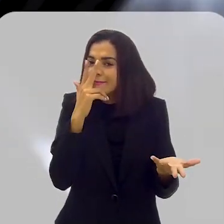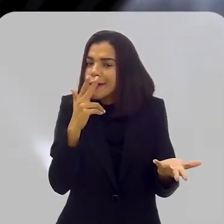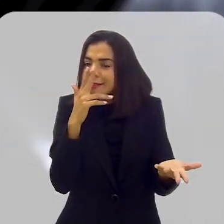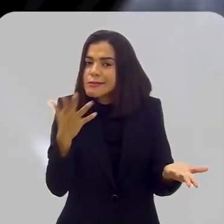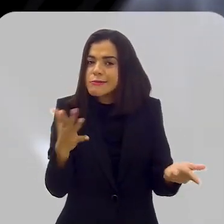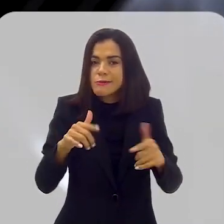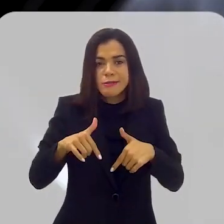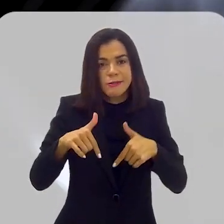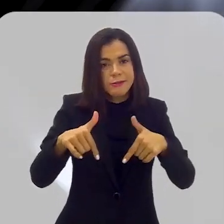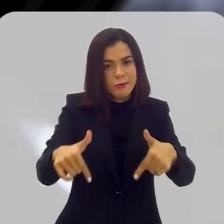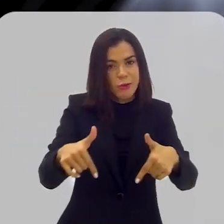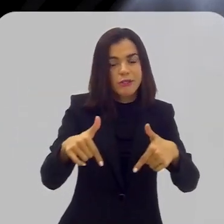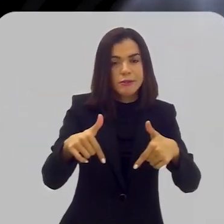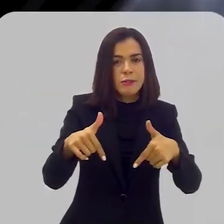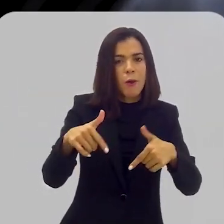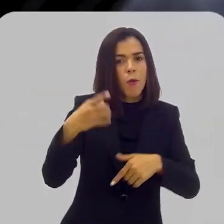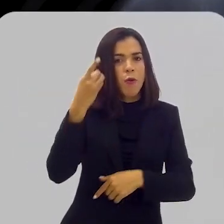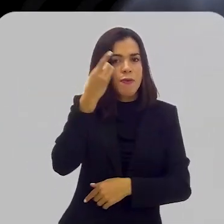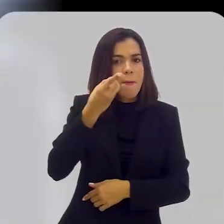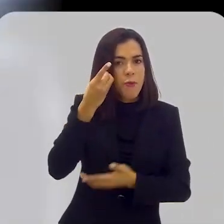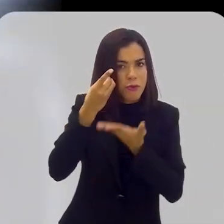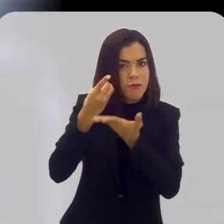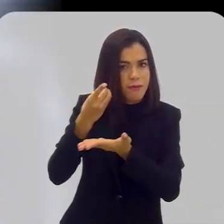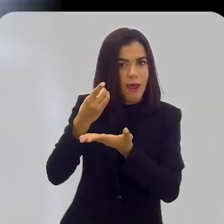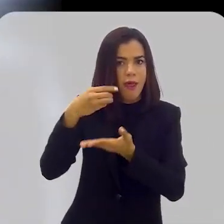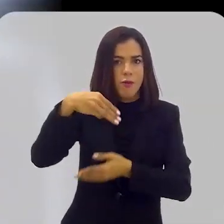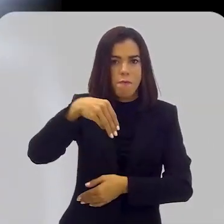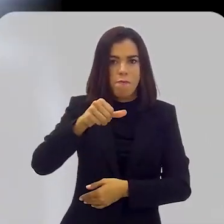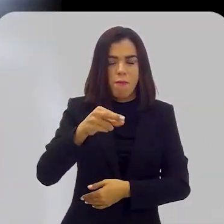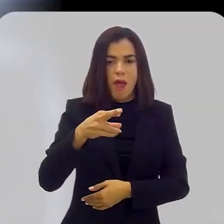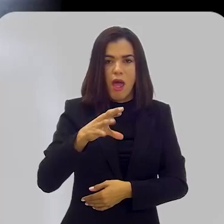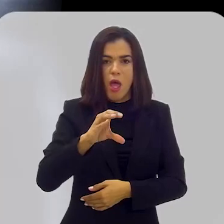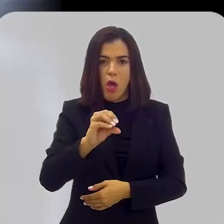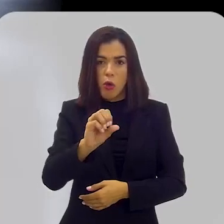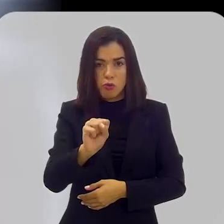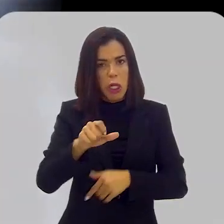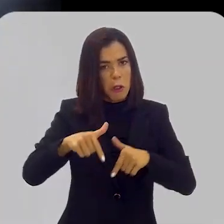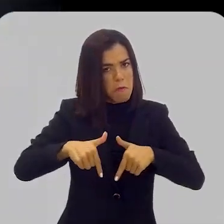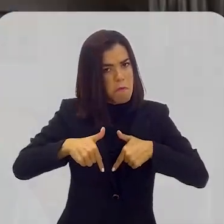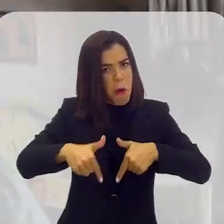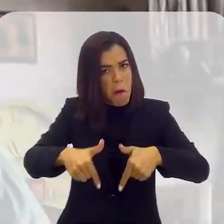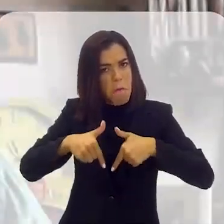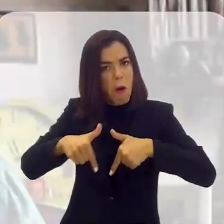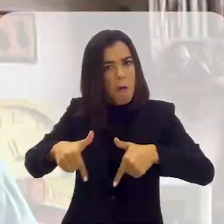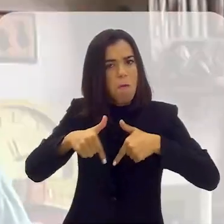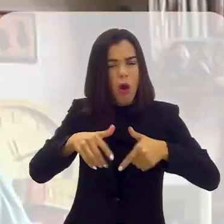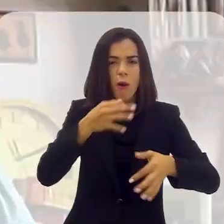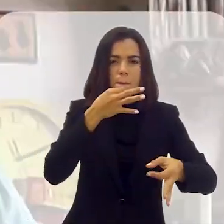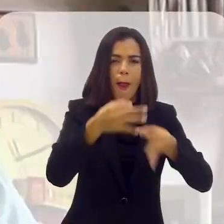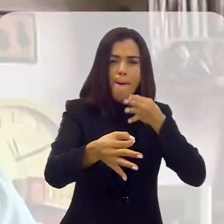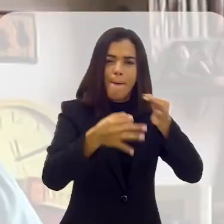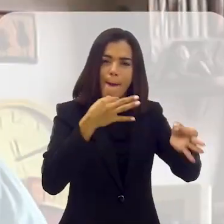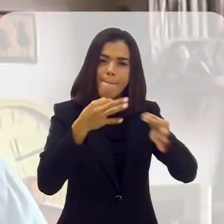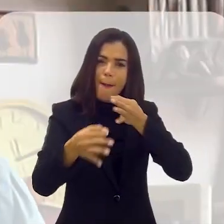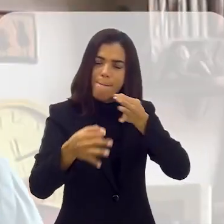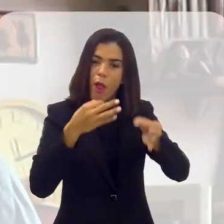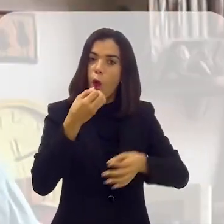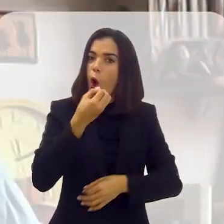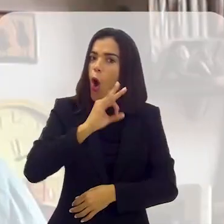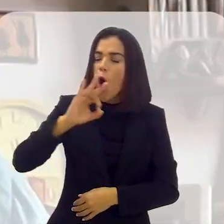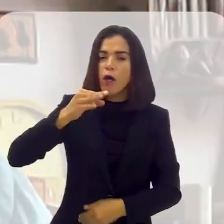E é por isso que a atuação parlamentar do Marighella, que foi um parlamentar muito ativo, muito crítico,